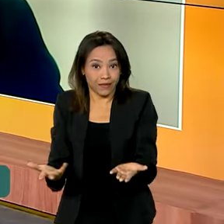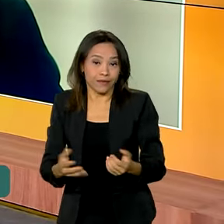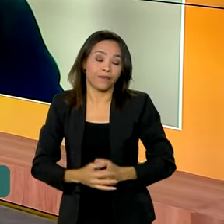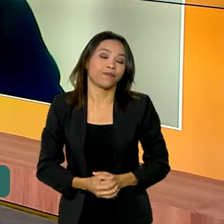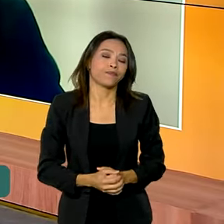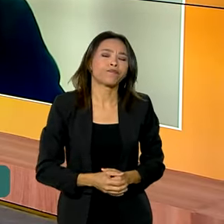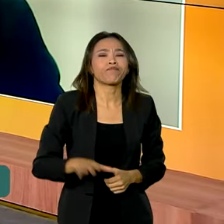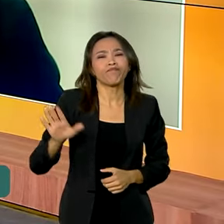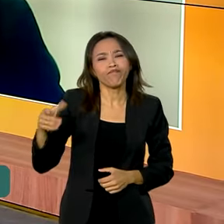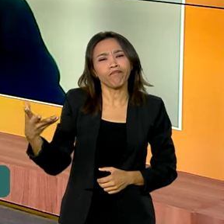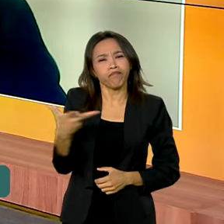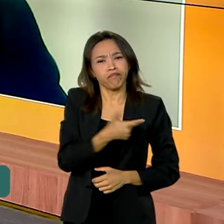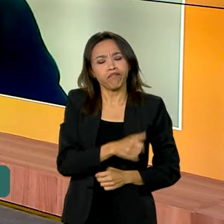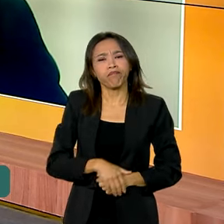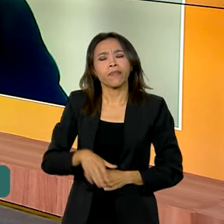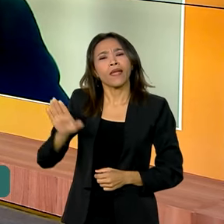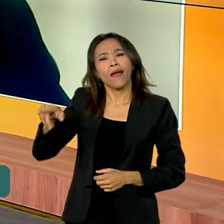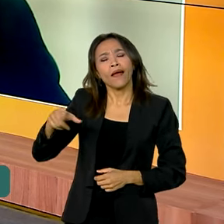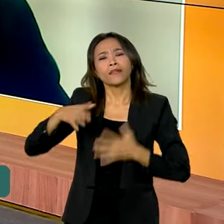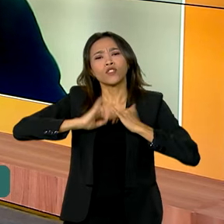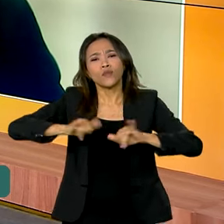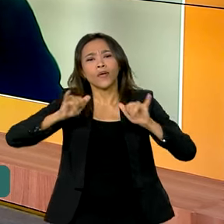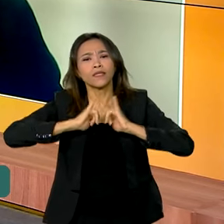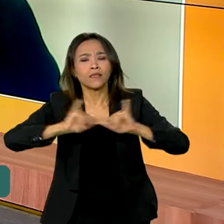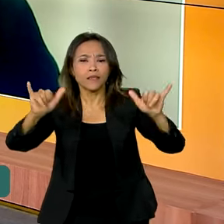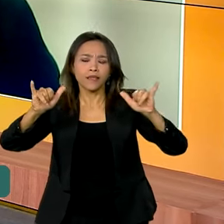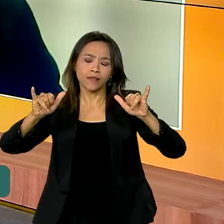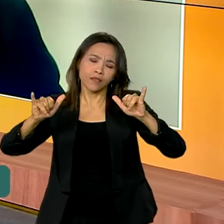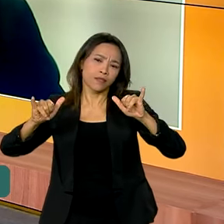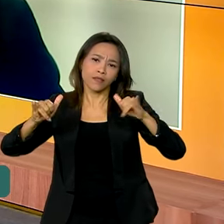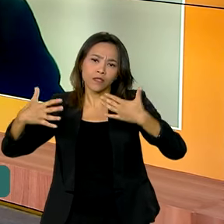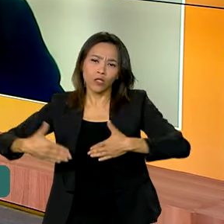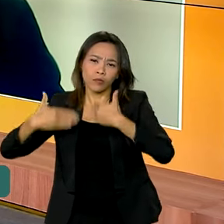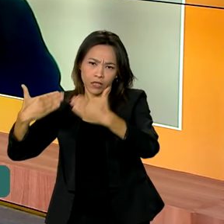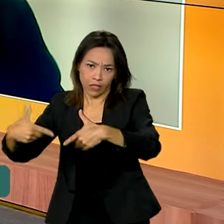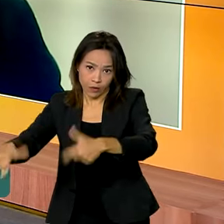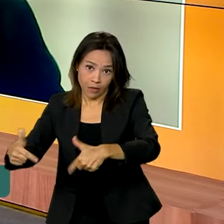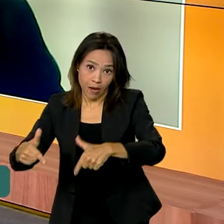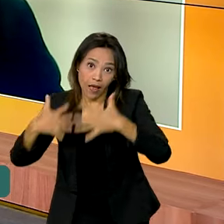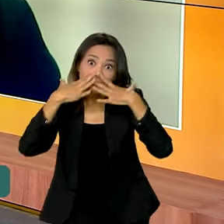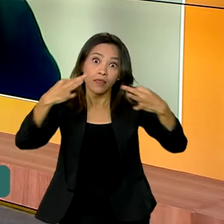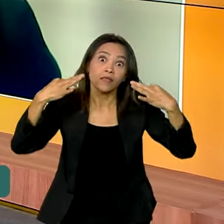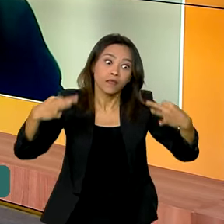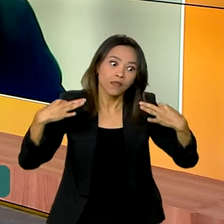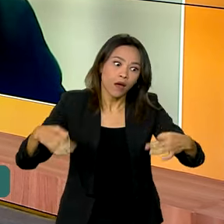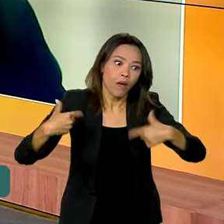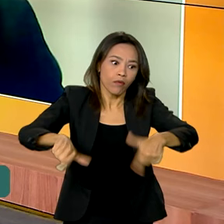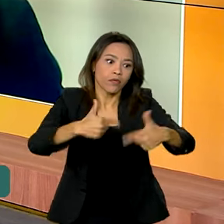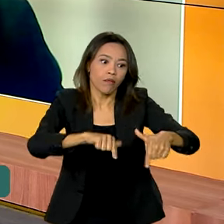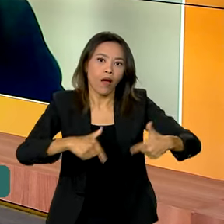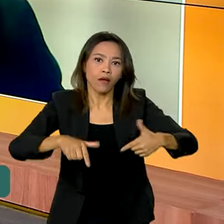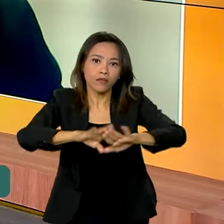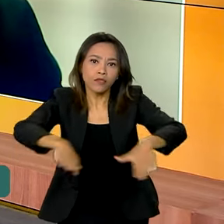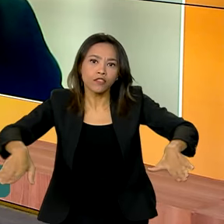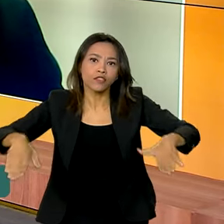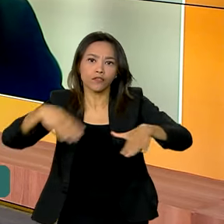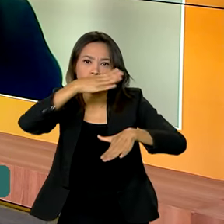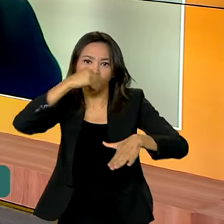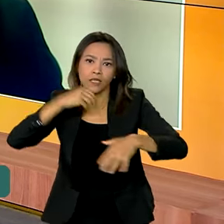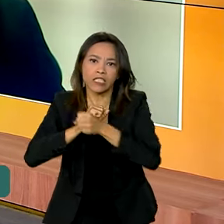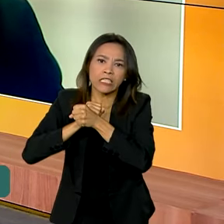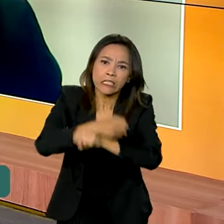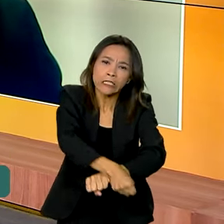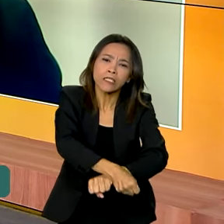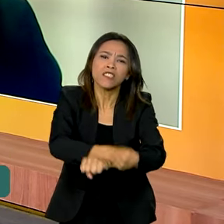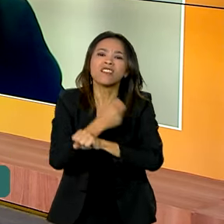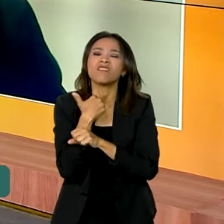essa campanha lançada pelo Ministério do Trabalho, ela chama atenção para esse trabalho infantil que ninguém vê. E a sociedade, ela